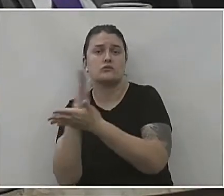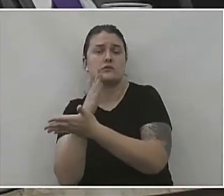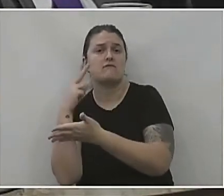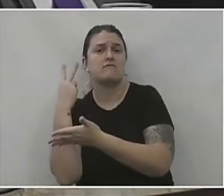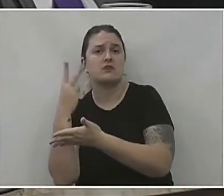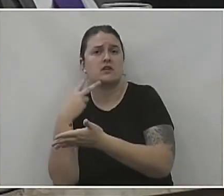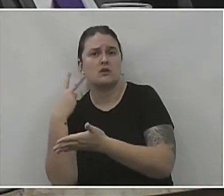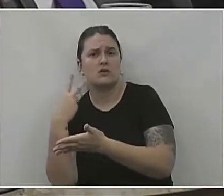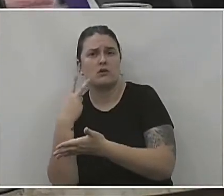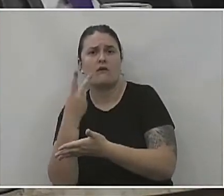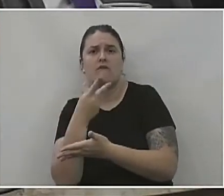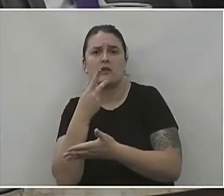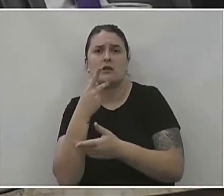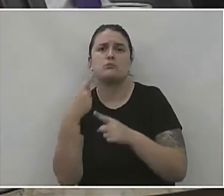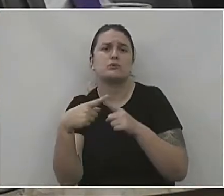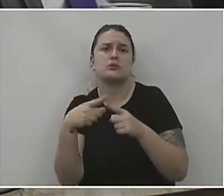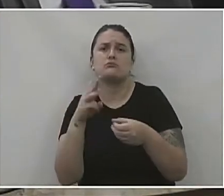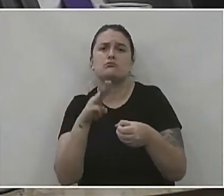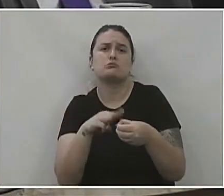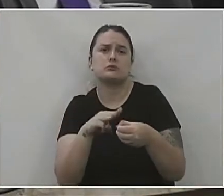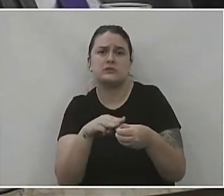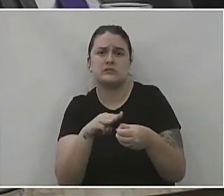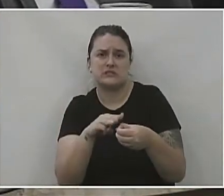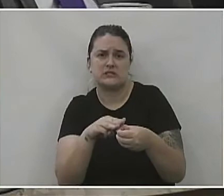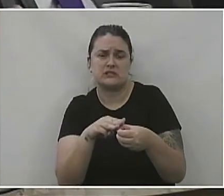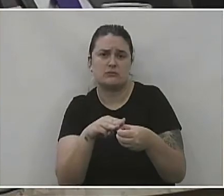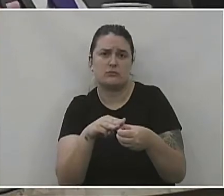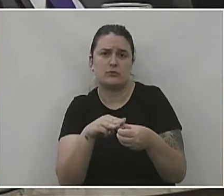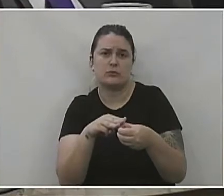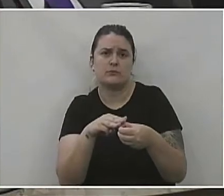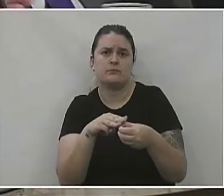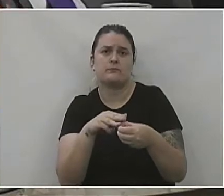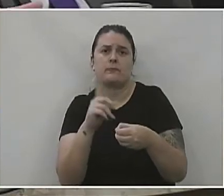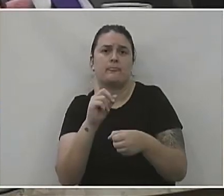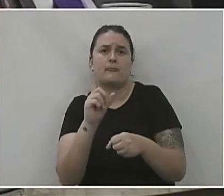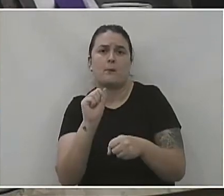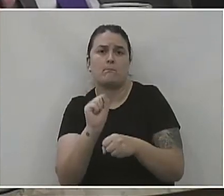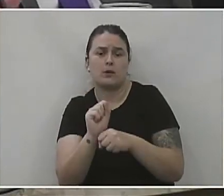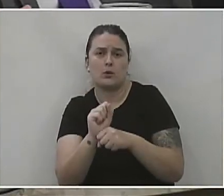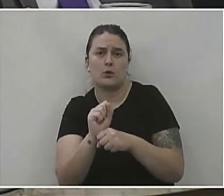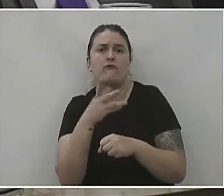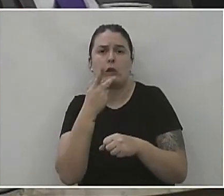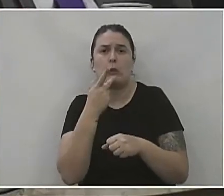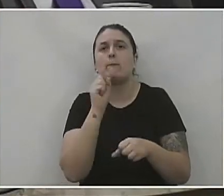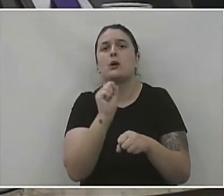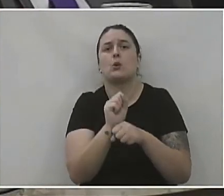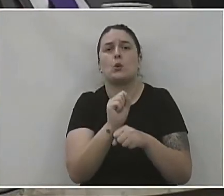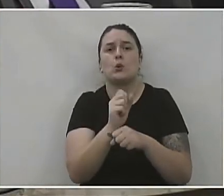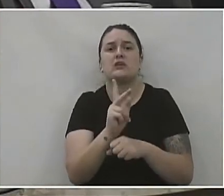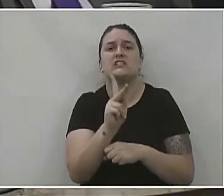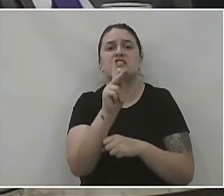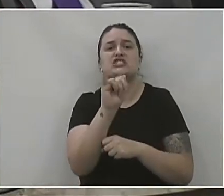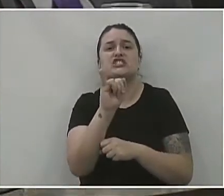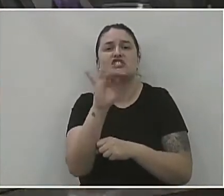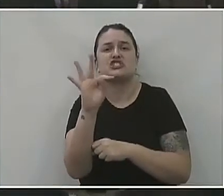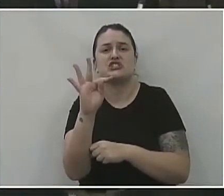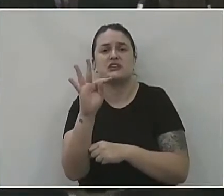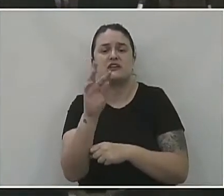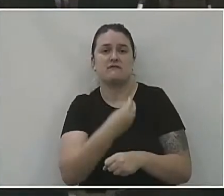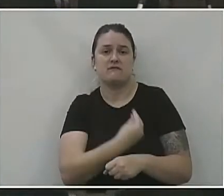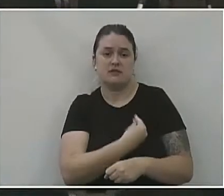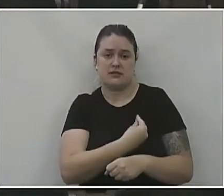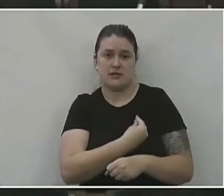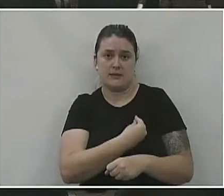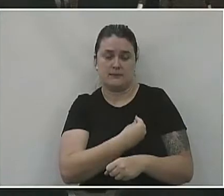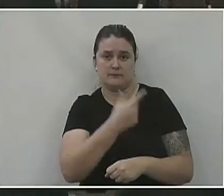presentes, que é porque é um município, como já foi explicado, que não parou, mas que alegavam que tinha parado o kit vida. Mais uma.